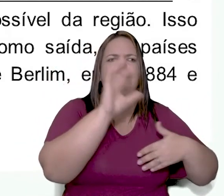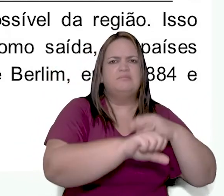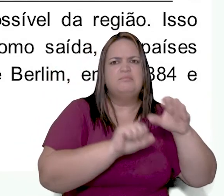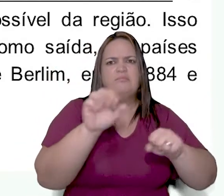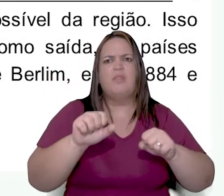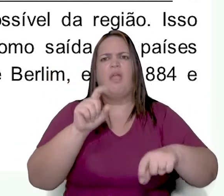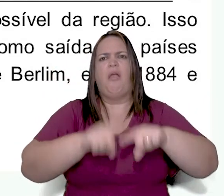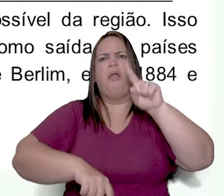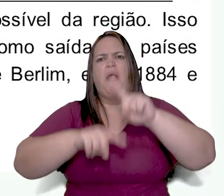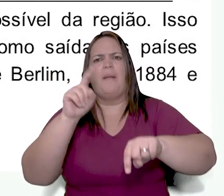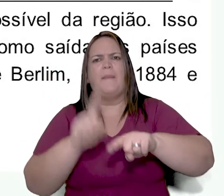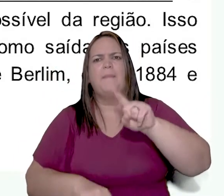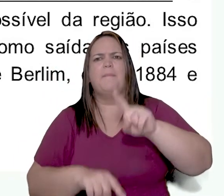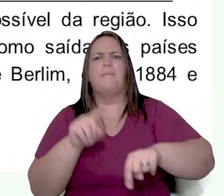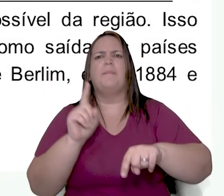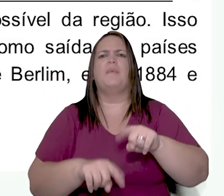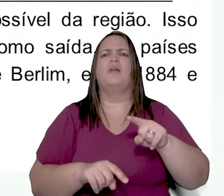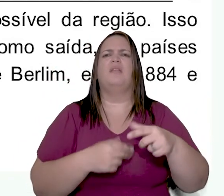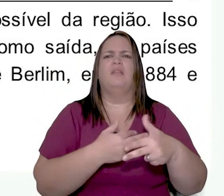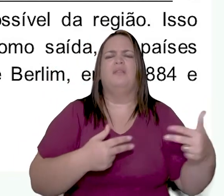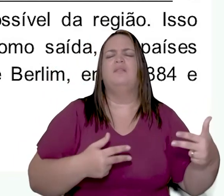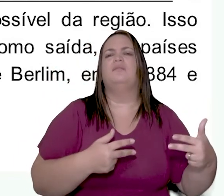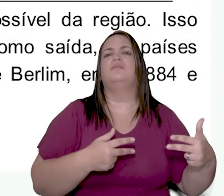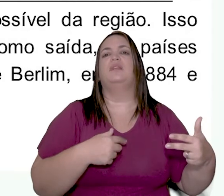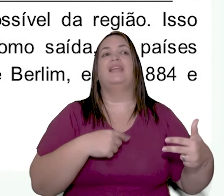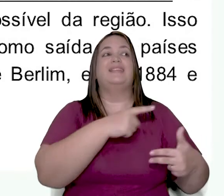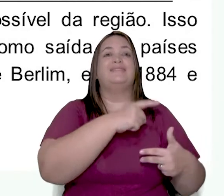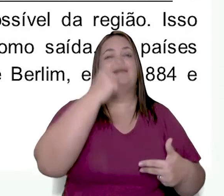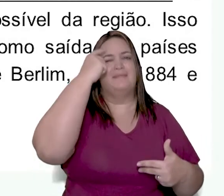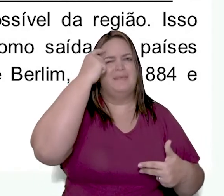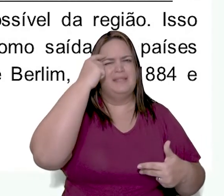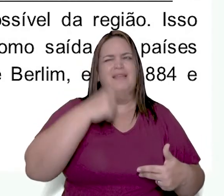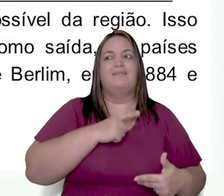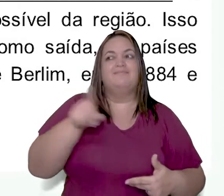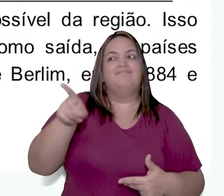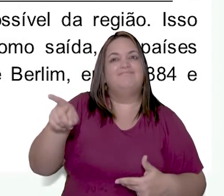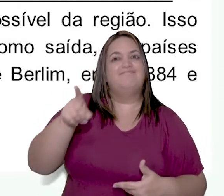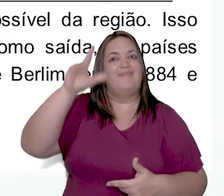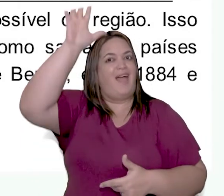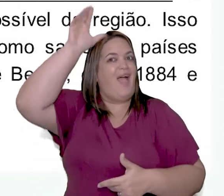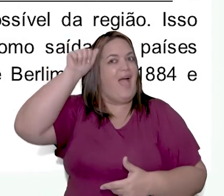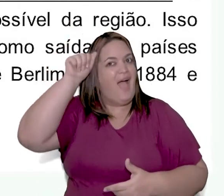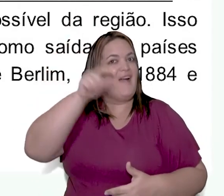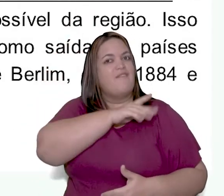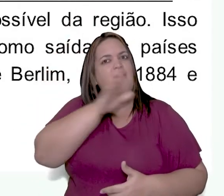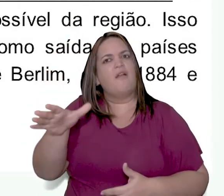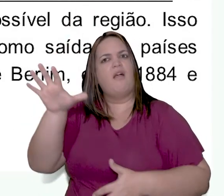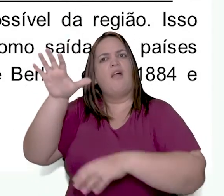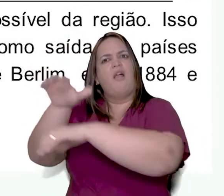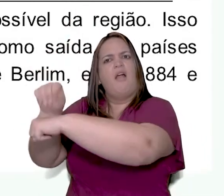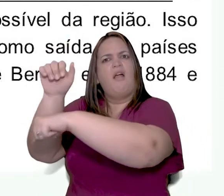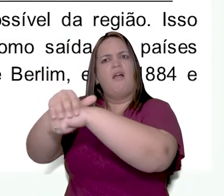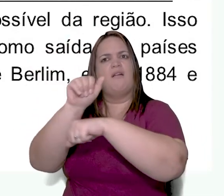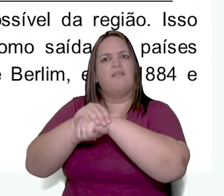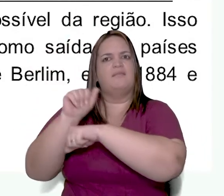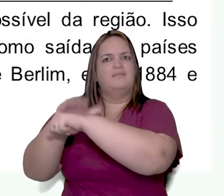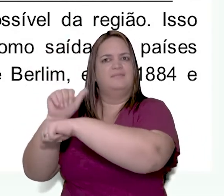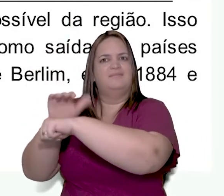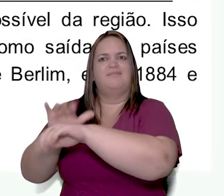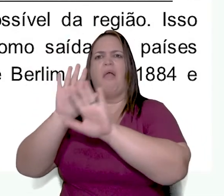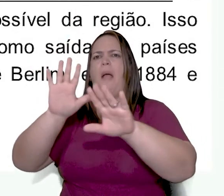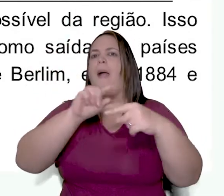dessa corrida por mercados, por matéria-prima, eles resolveram